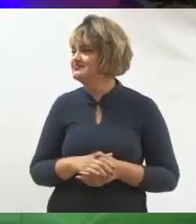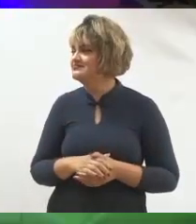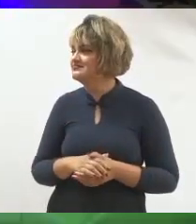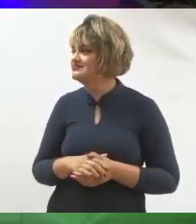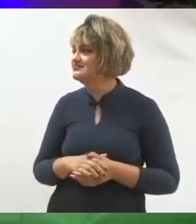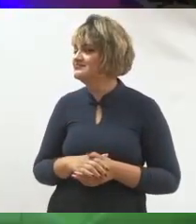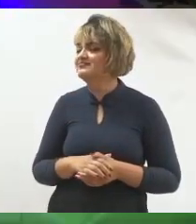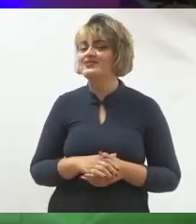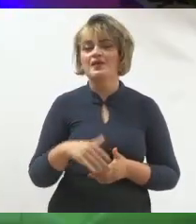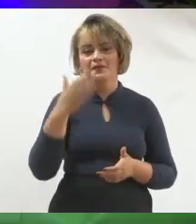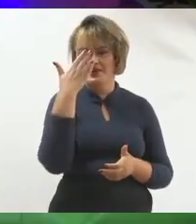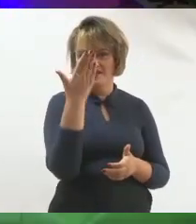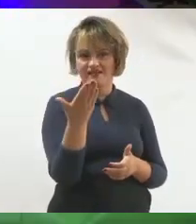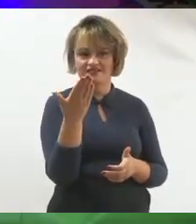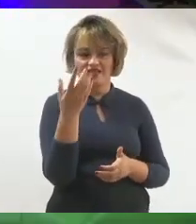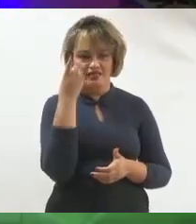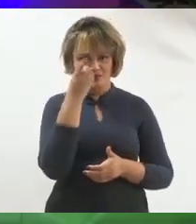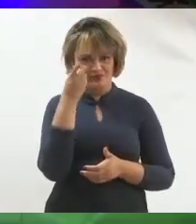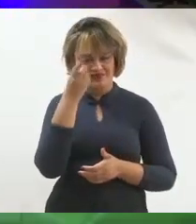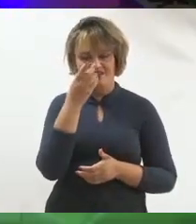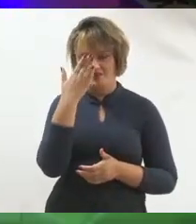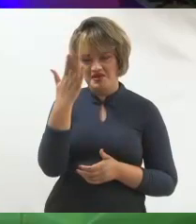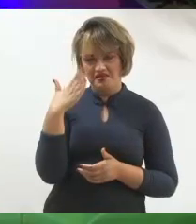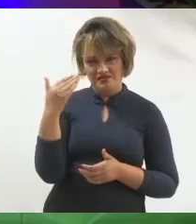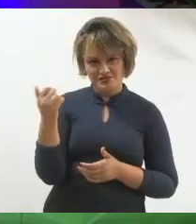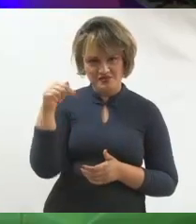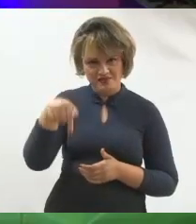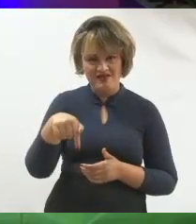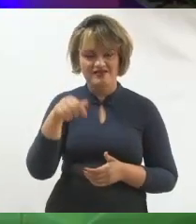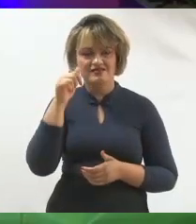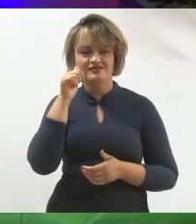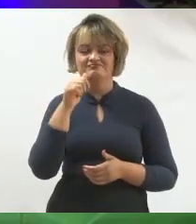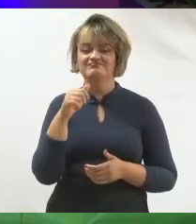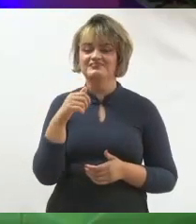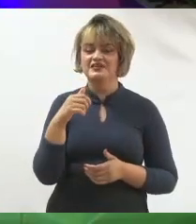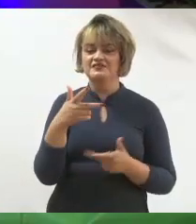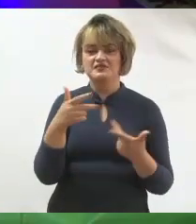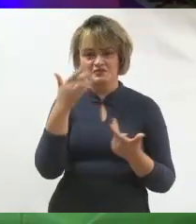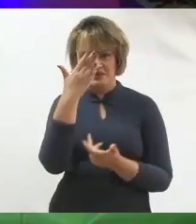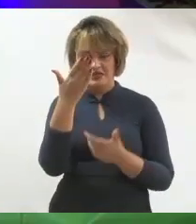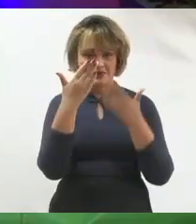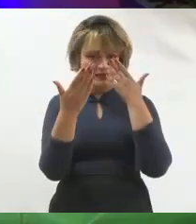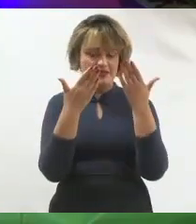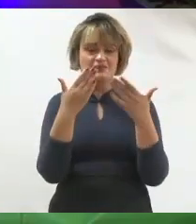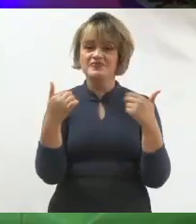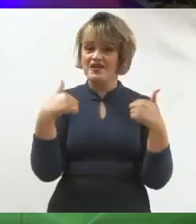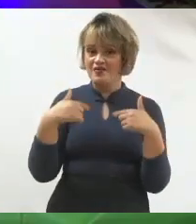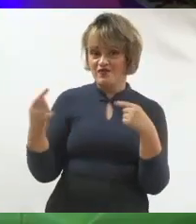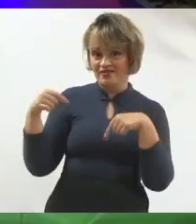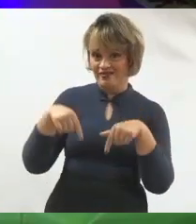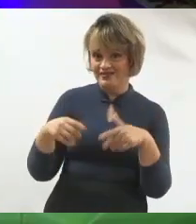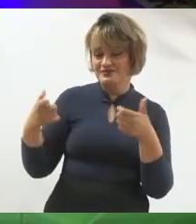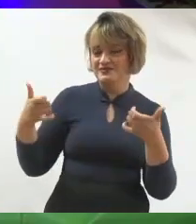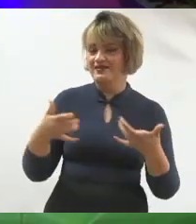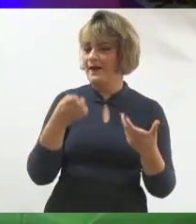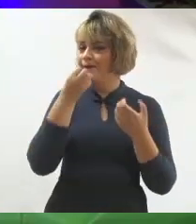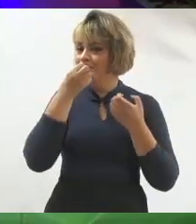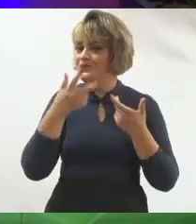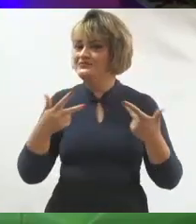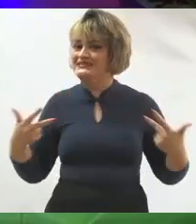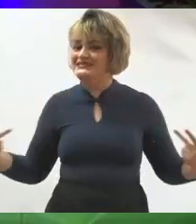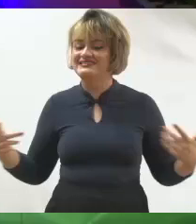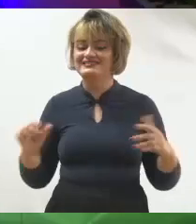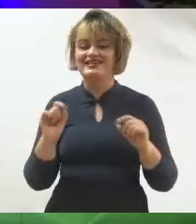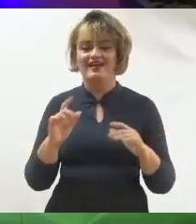deputado. Obrigada pelo convite que a Ellen fez pra estar aqui. Eu vim falar de uma coisa boa. Eu vim falar de